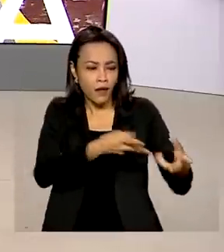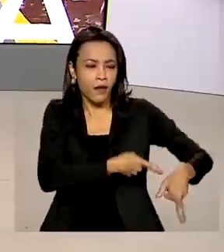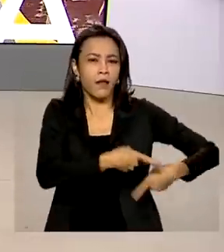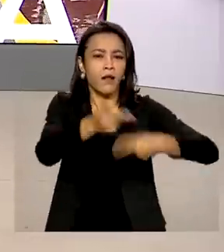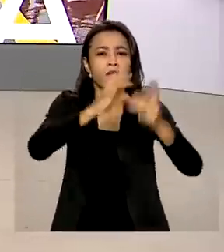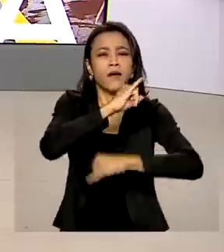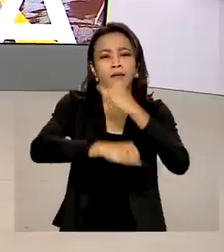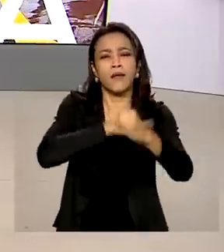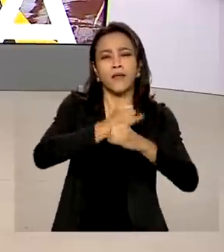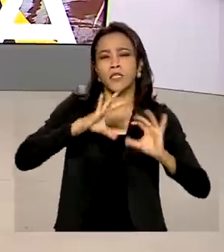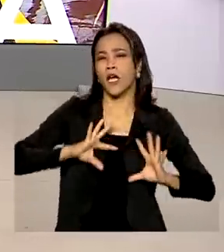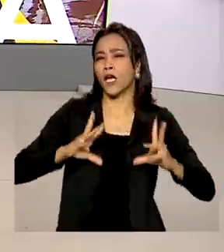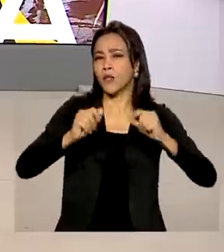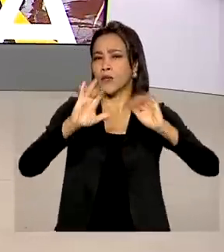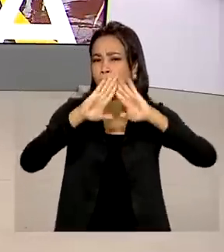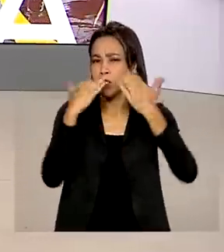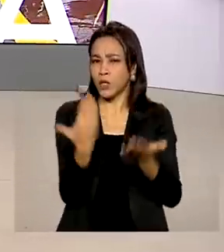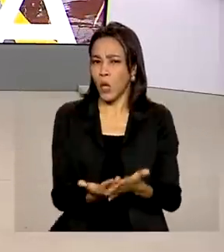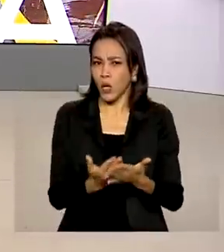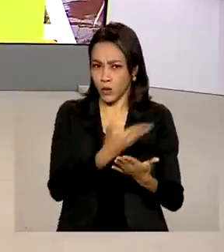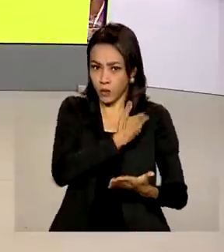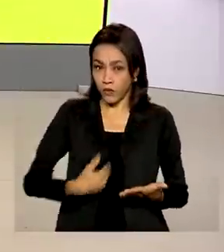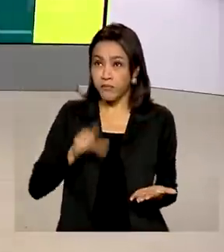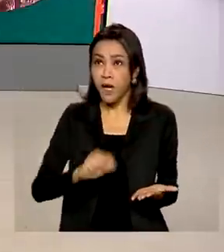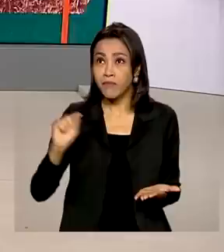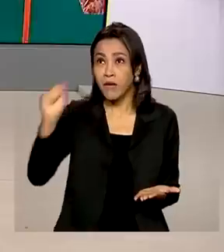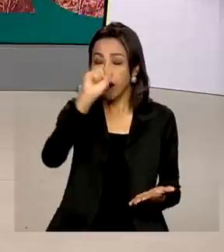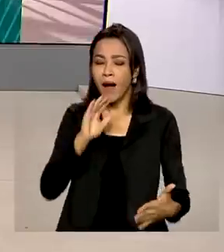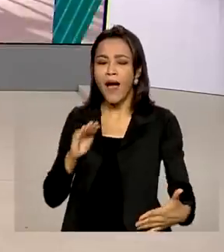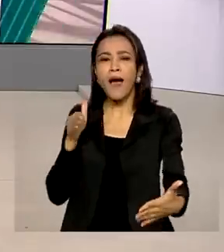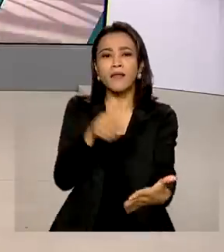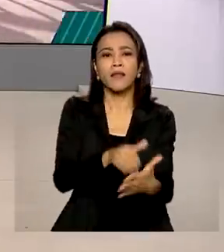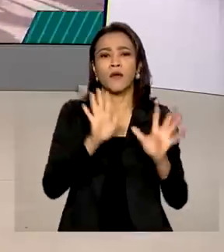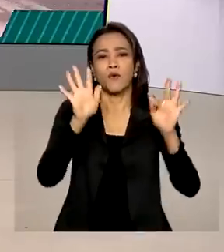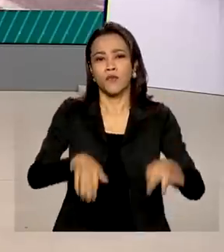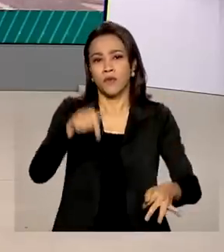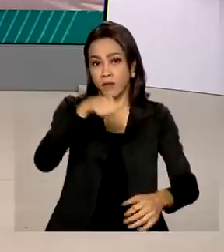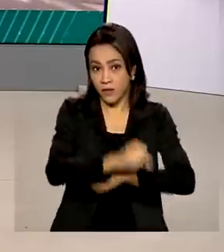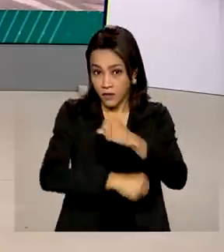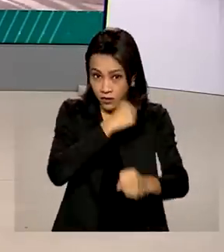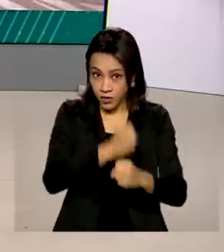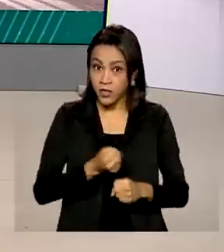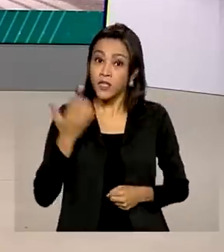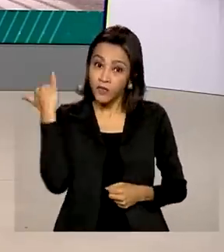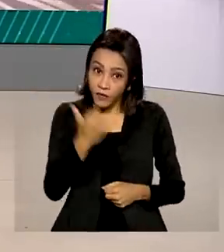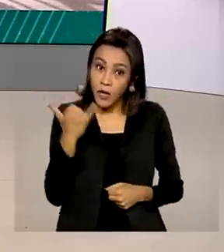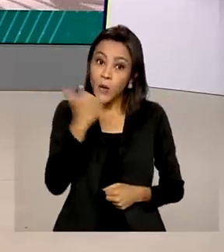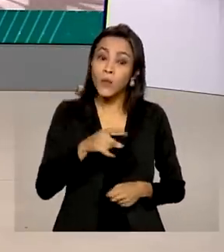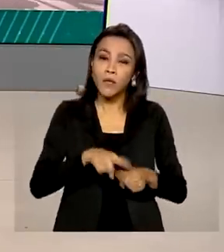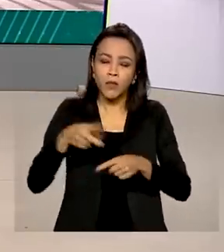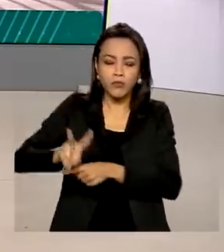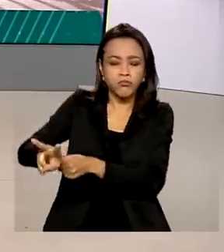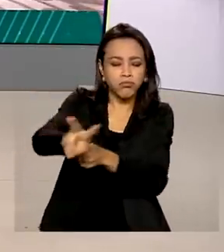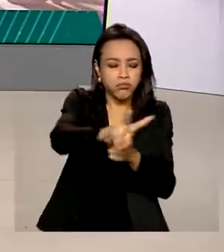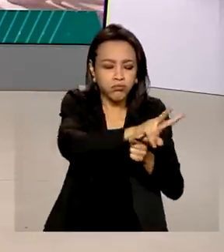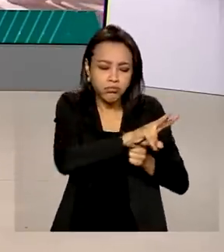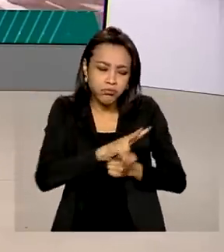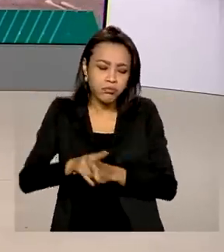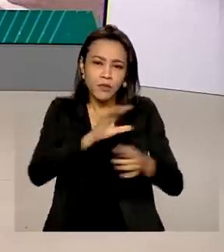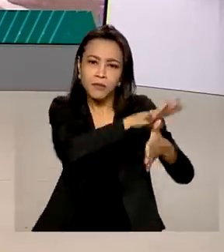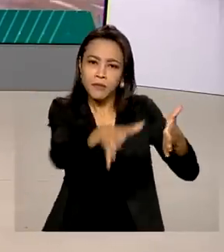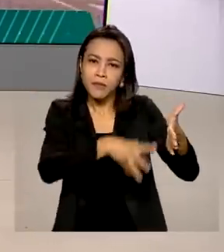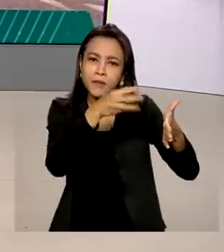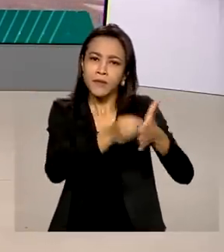escolas públicas até o fim do ano. Comentou ainda o projeto de conectividade e monitoramento da Amazônia, em parceria com a empresa de